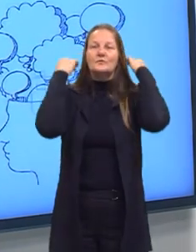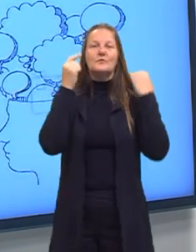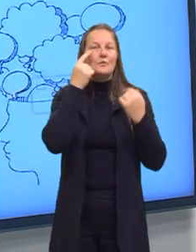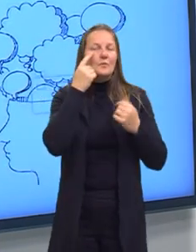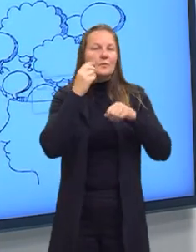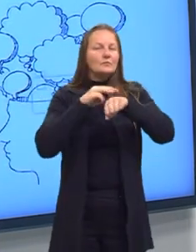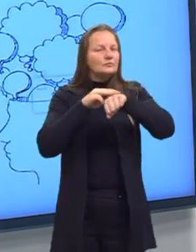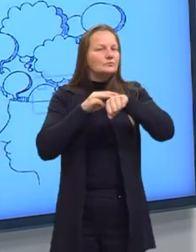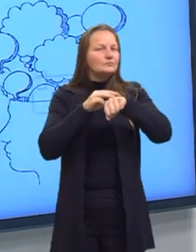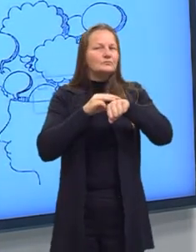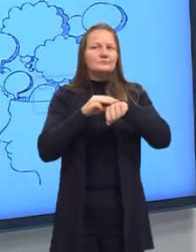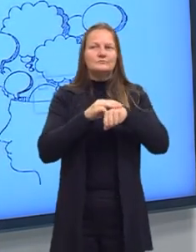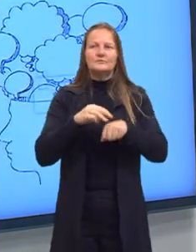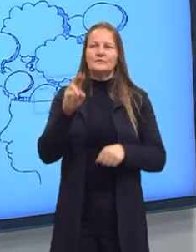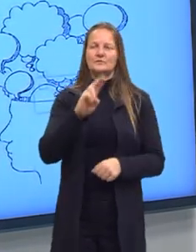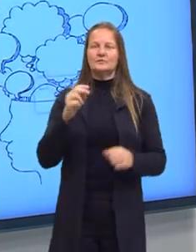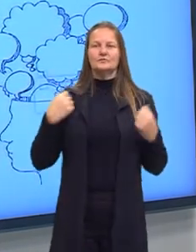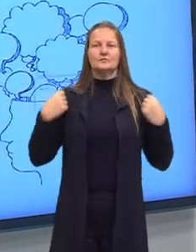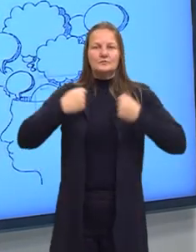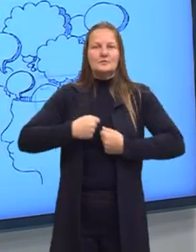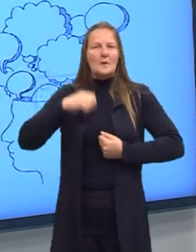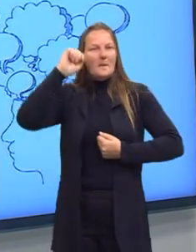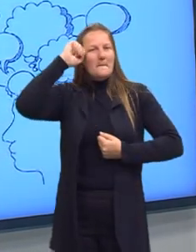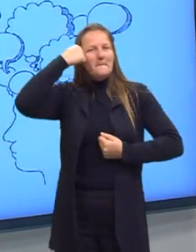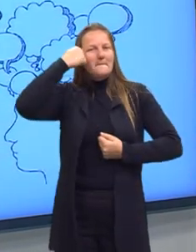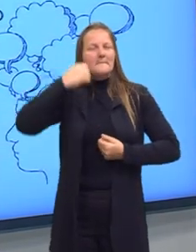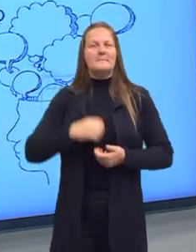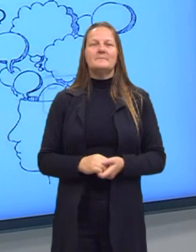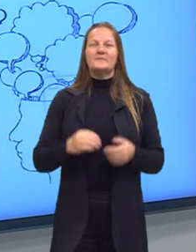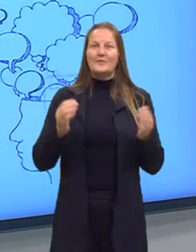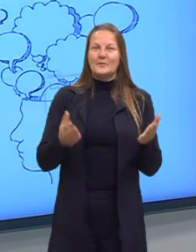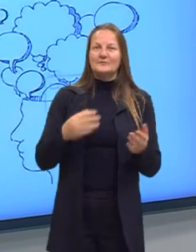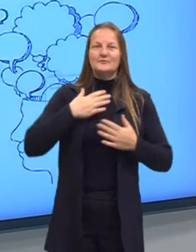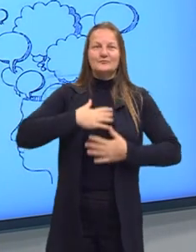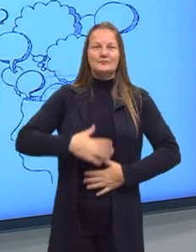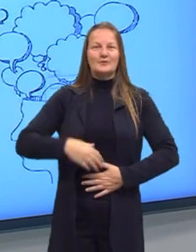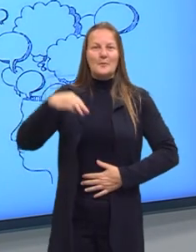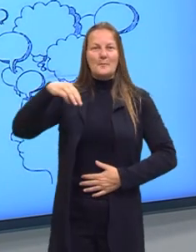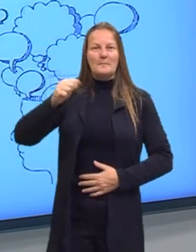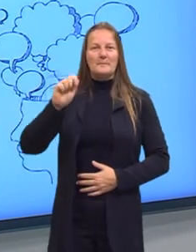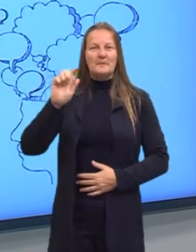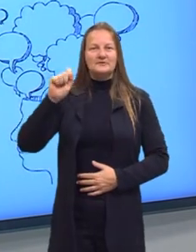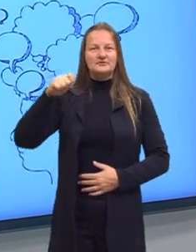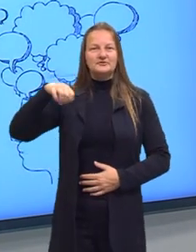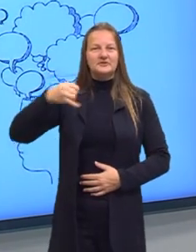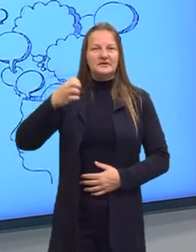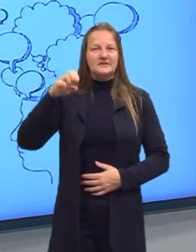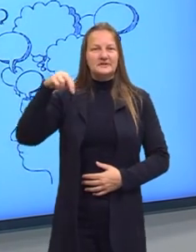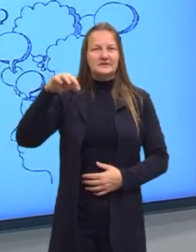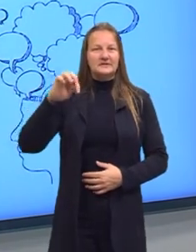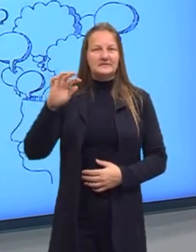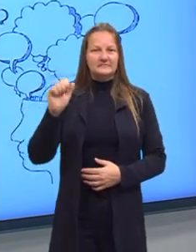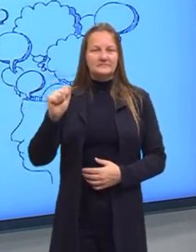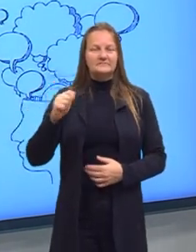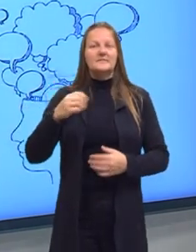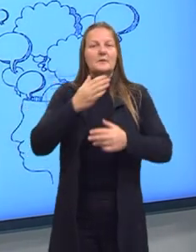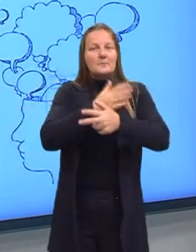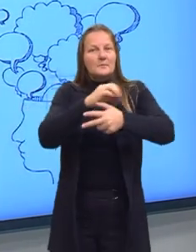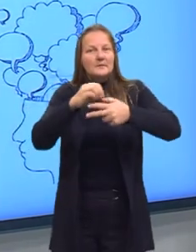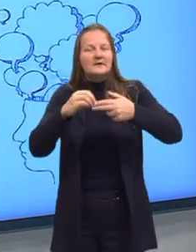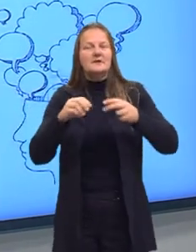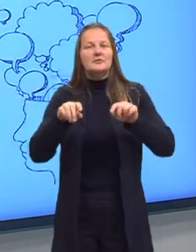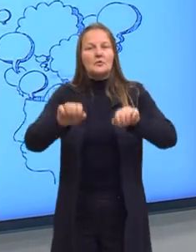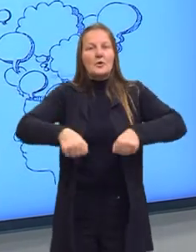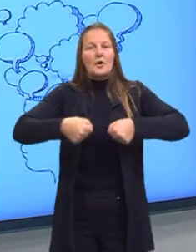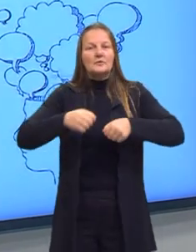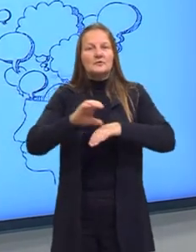castanhos, estou vestindo uma jaqueta preta hoje, uma camiseta magenta, essa camiseta que é do projeto pré-ENEM, uma calça cinza